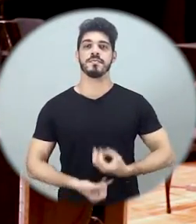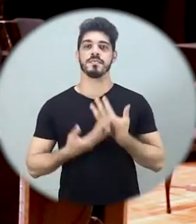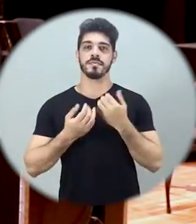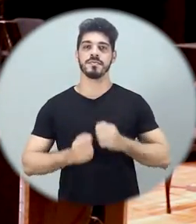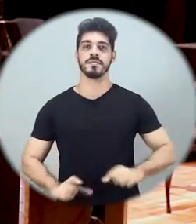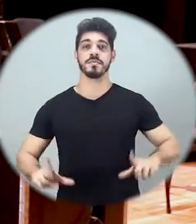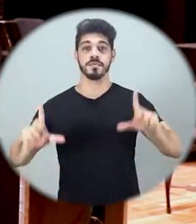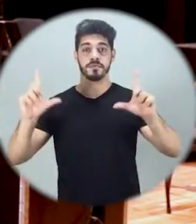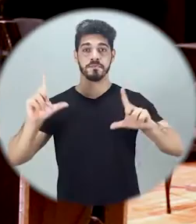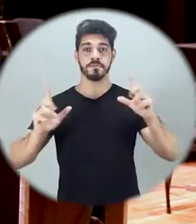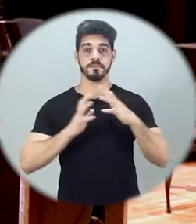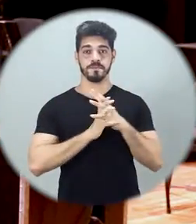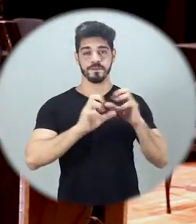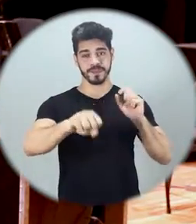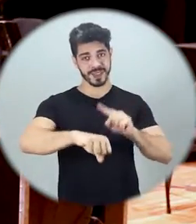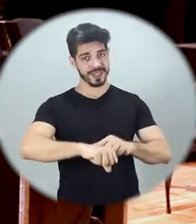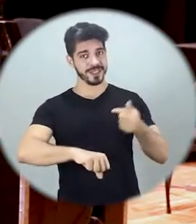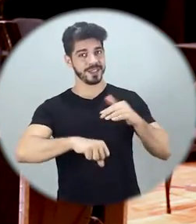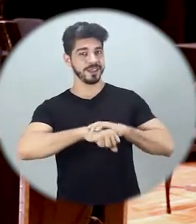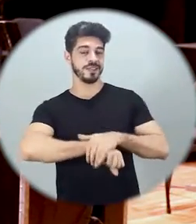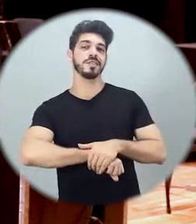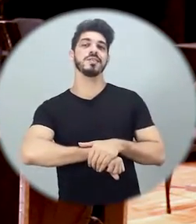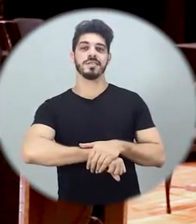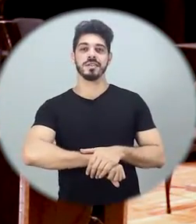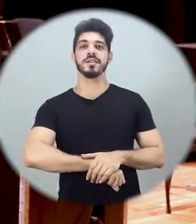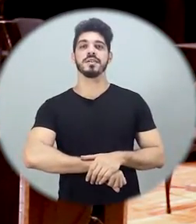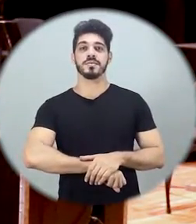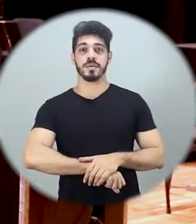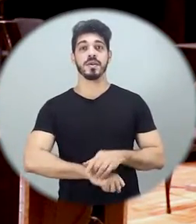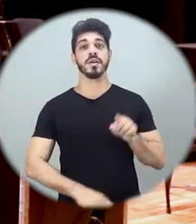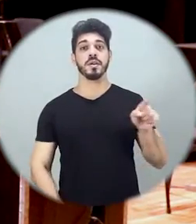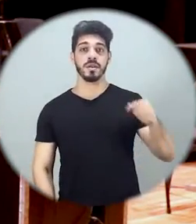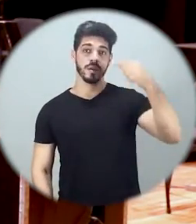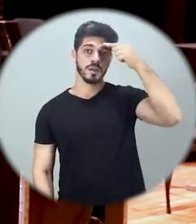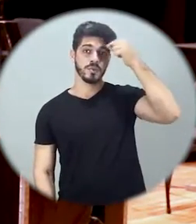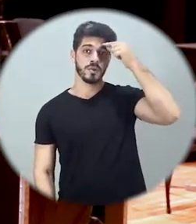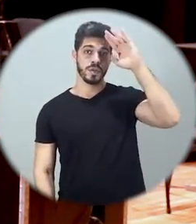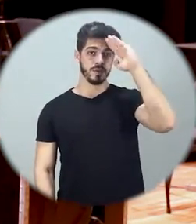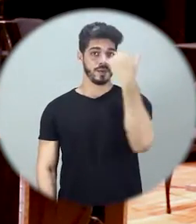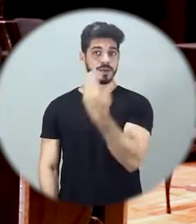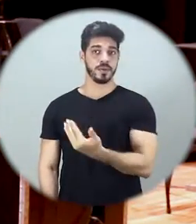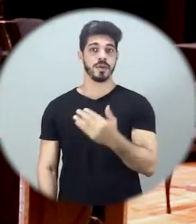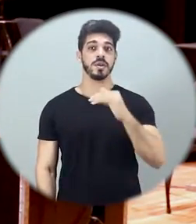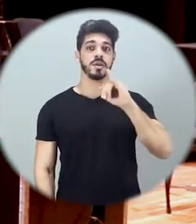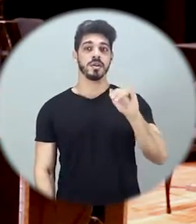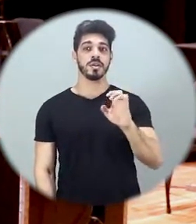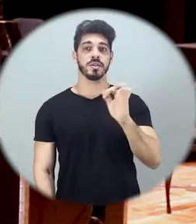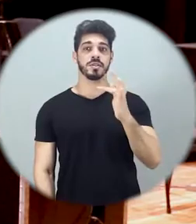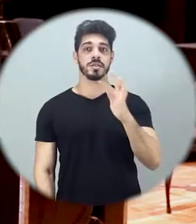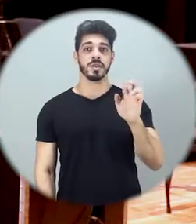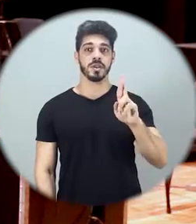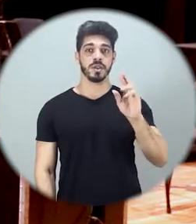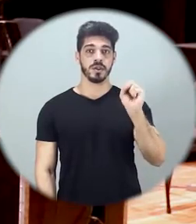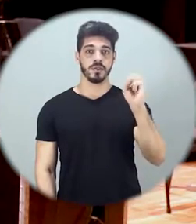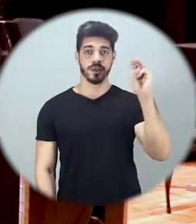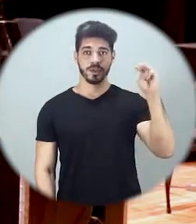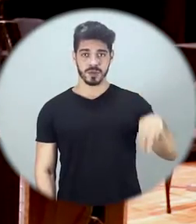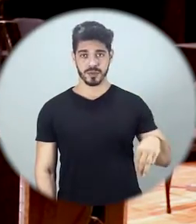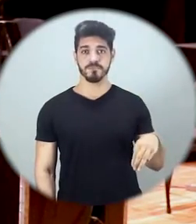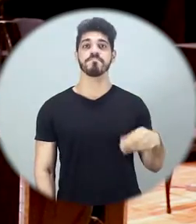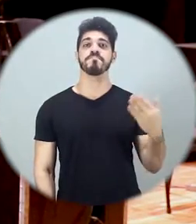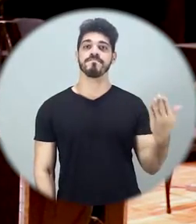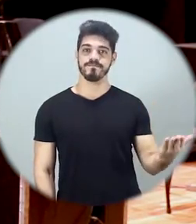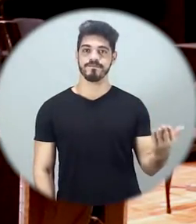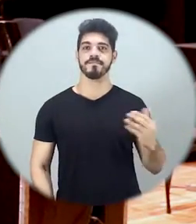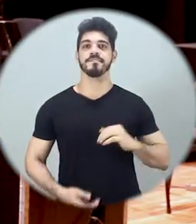tem de repente na rede, na TV FUNESC, a partir das 7 da noite. O apresentador Hiponax Villanova vai homenagear o